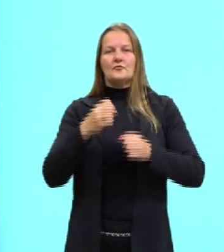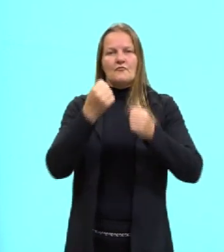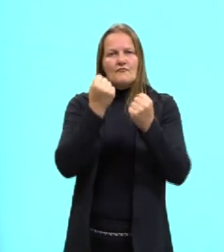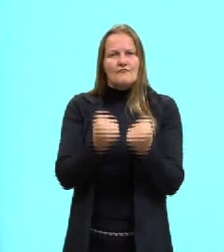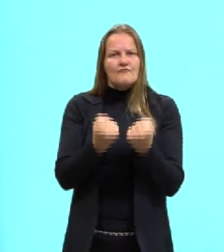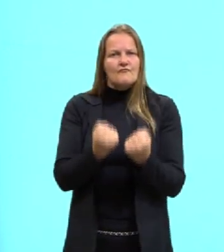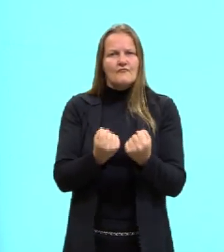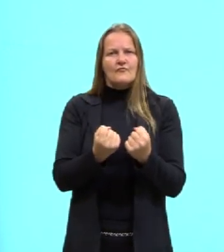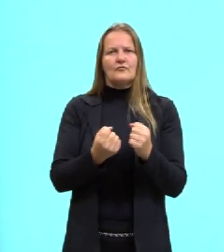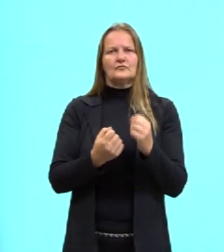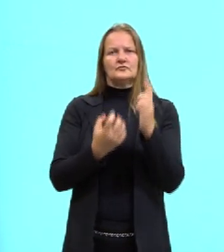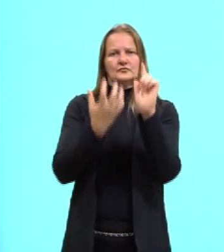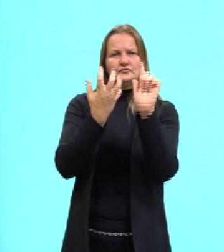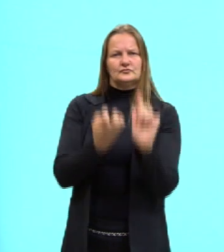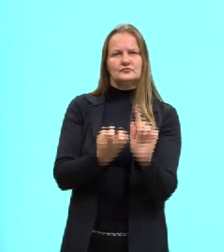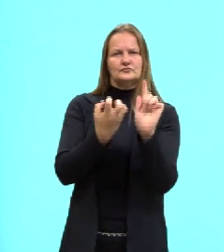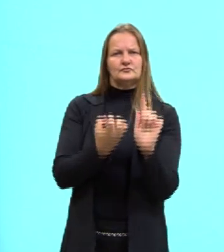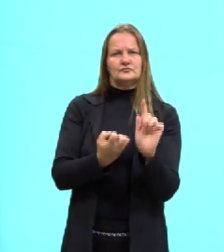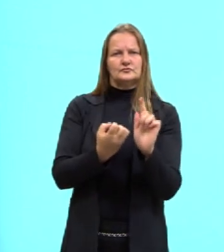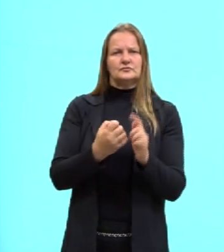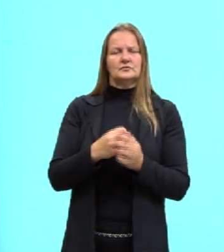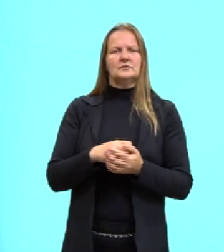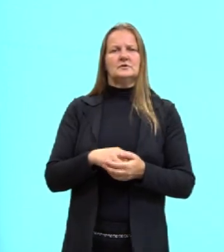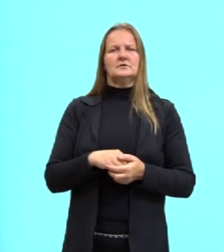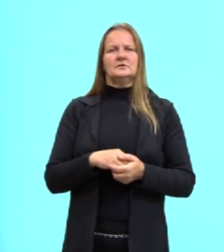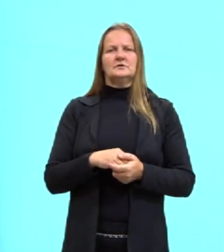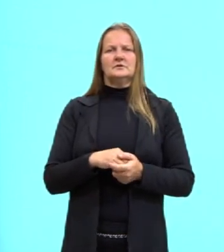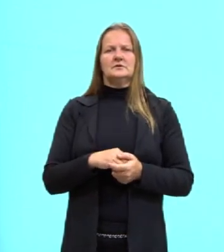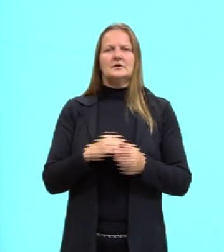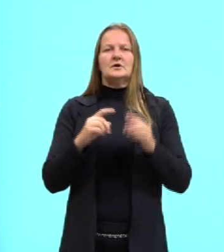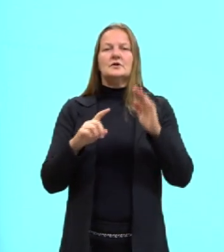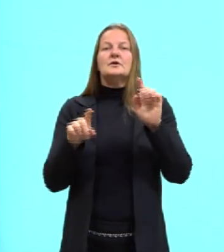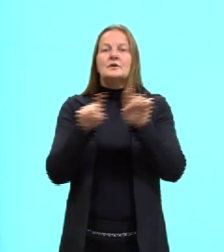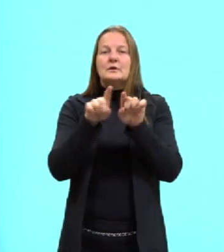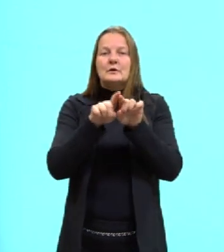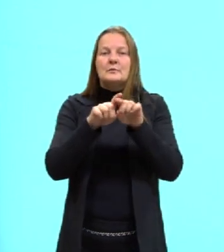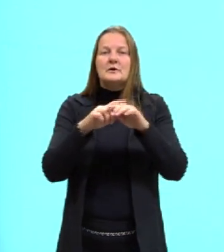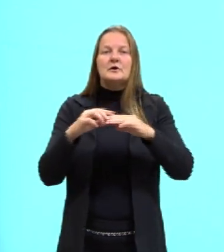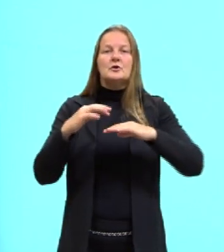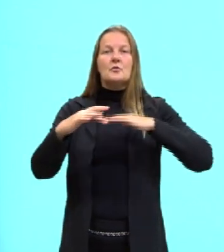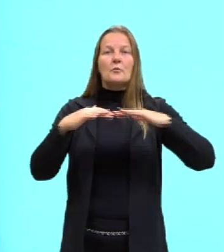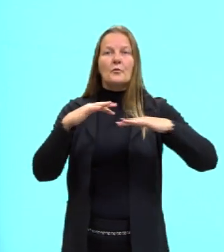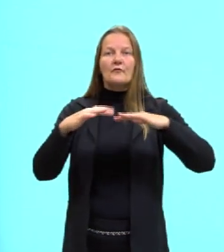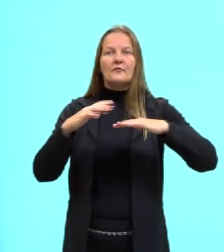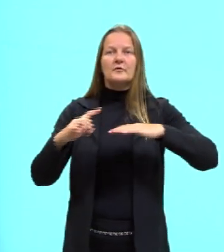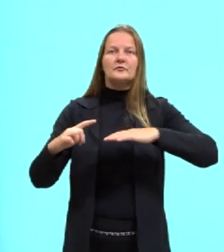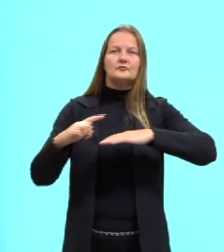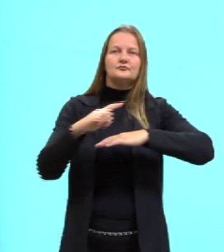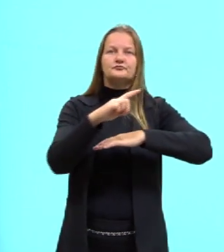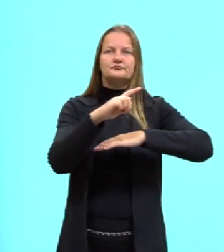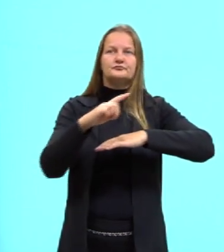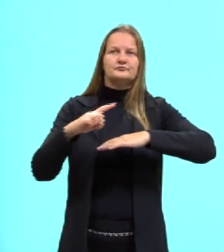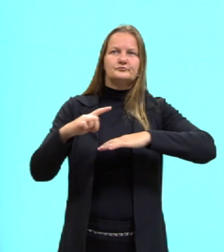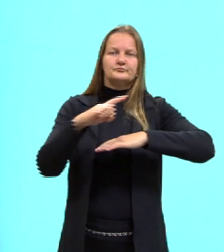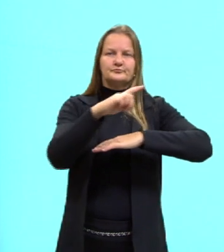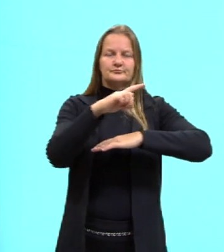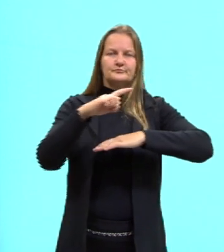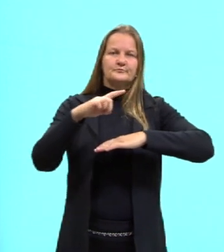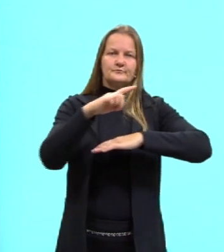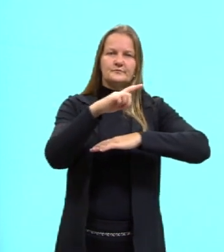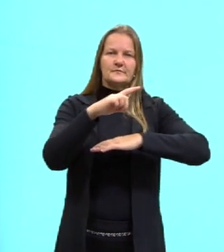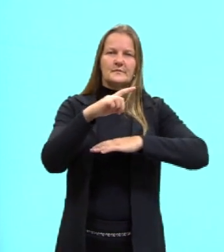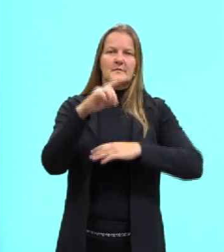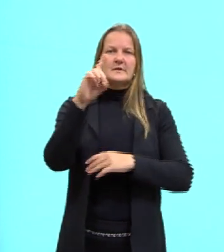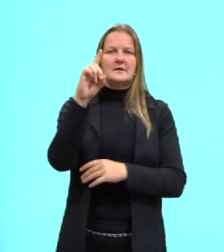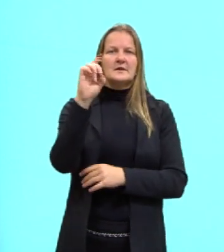baixo, a força sendo aplicada. E o vetor do deslocamento na diagonal. Vejam que aqui existe